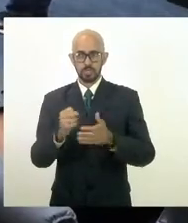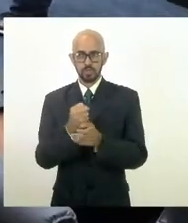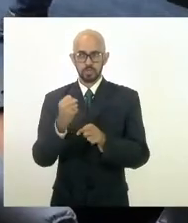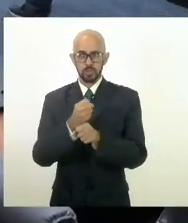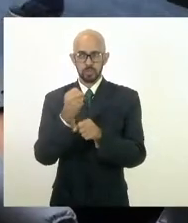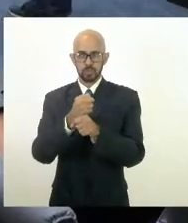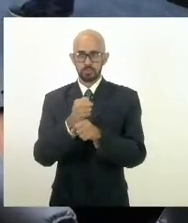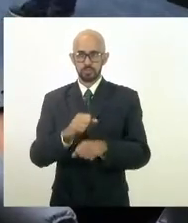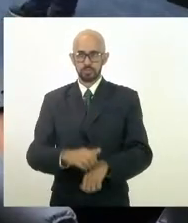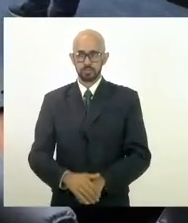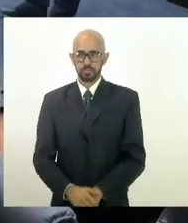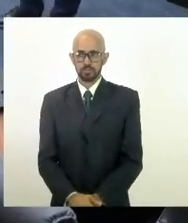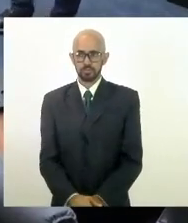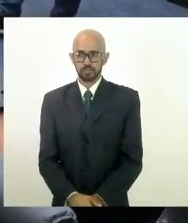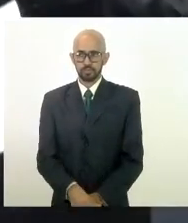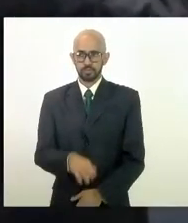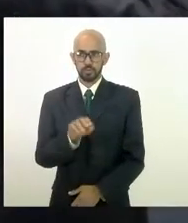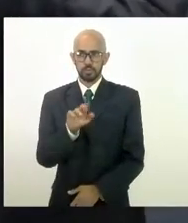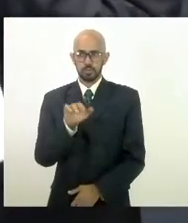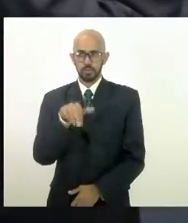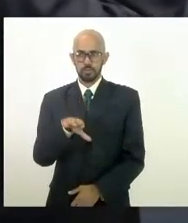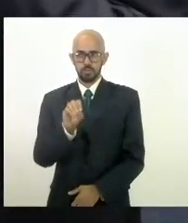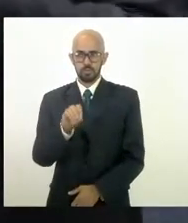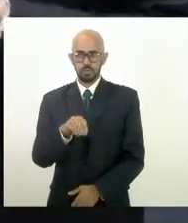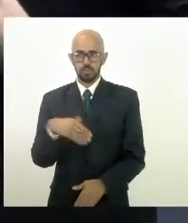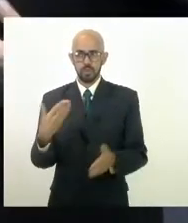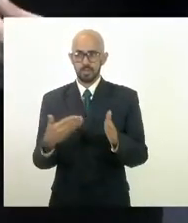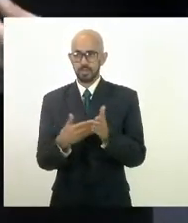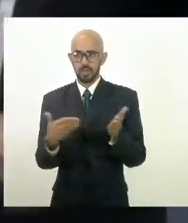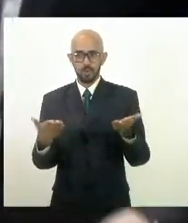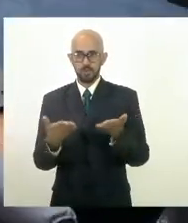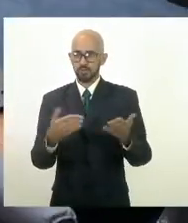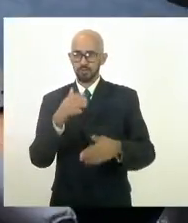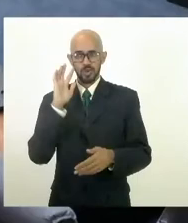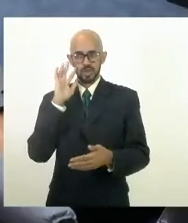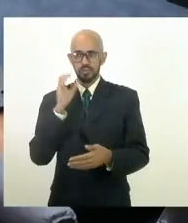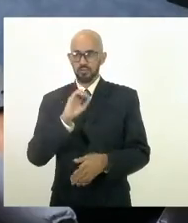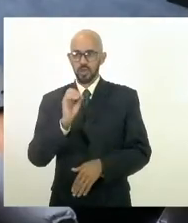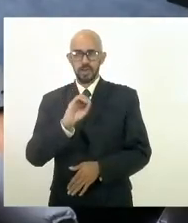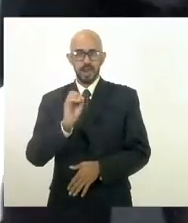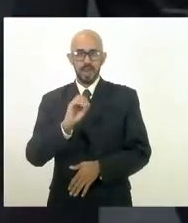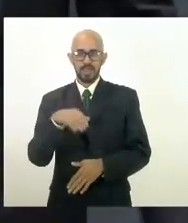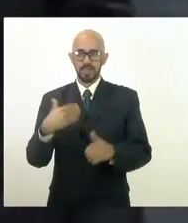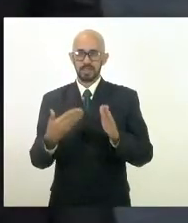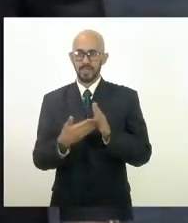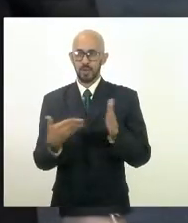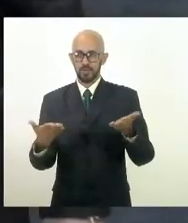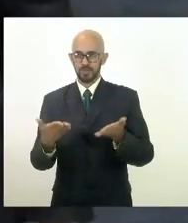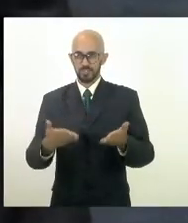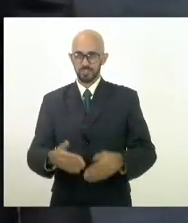Oi? Bruno Dauro até hoje não resolveu nada dessa ponte, presidente. Pô, até hoje.